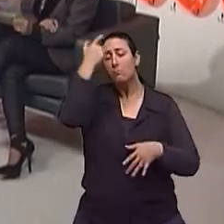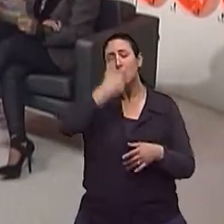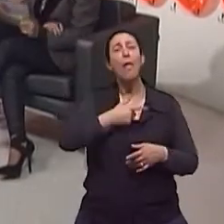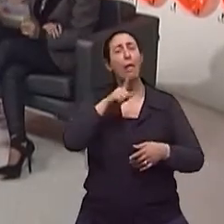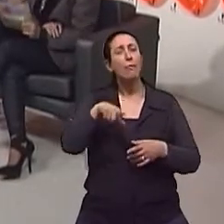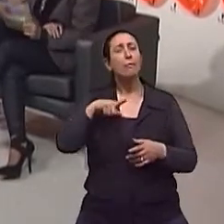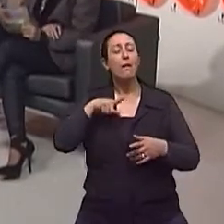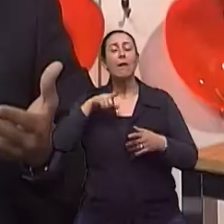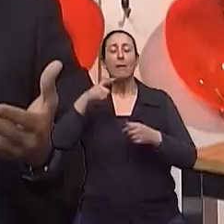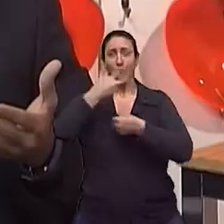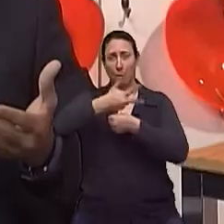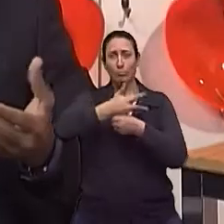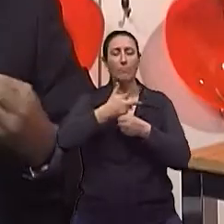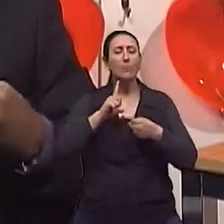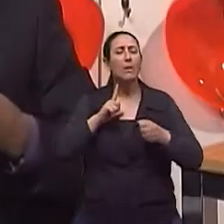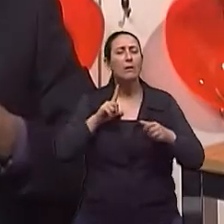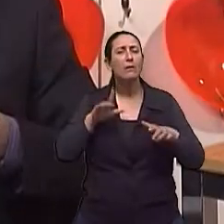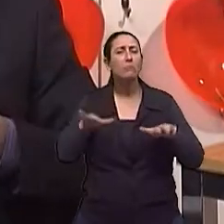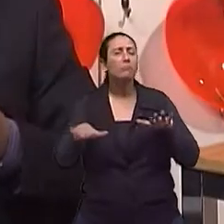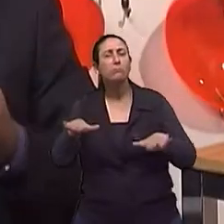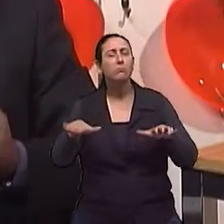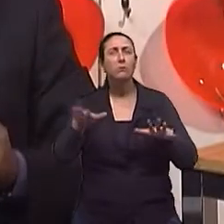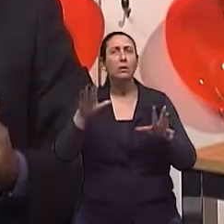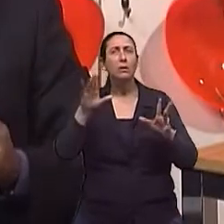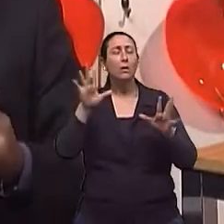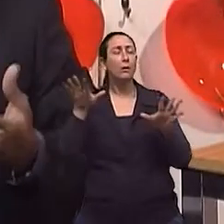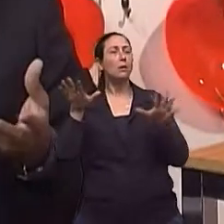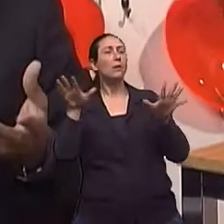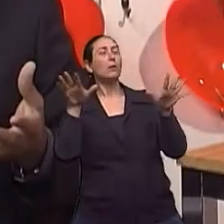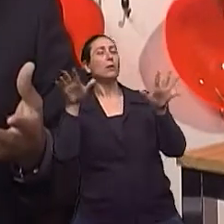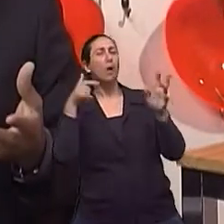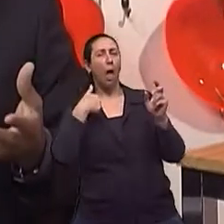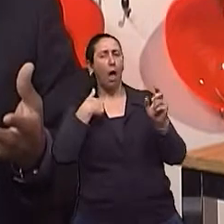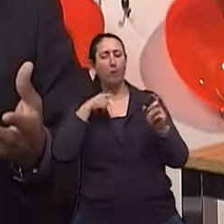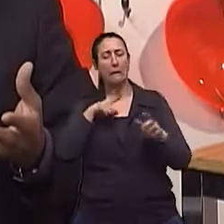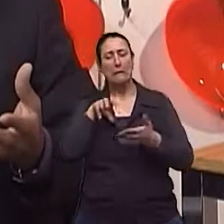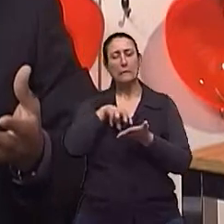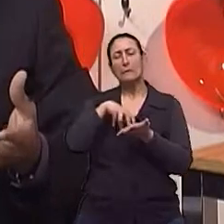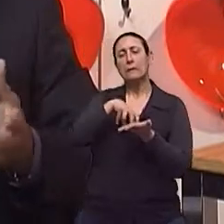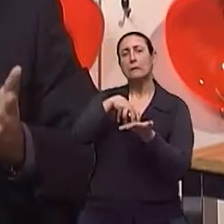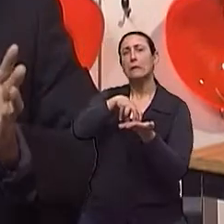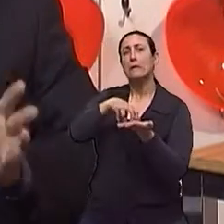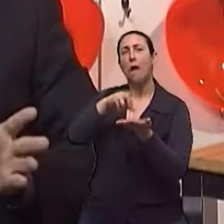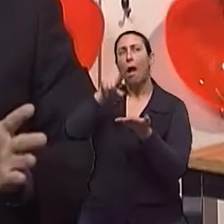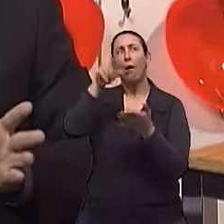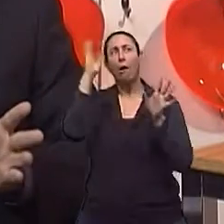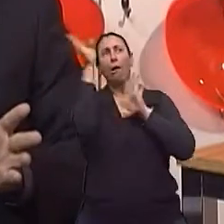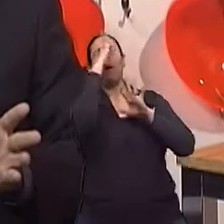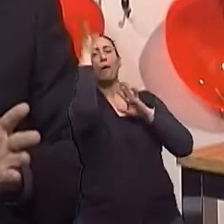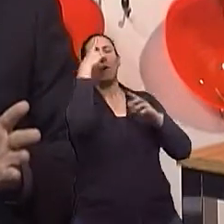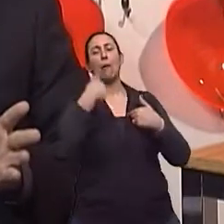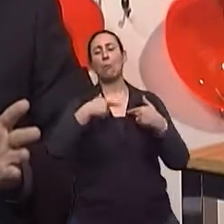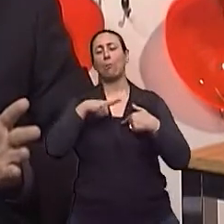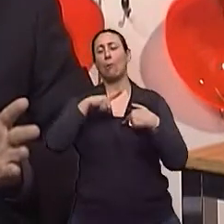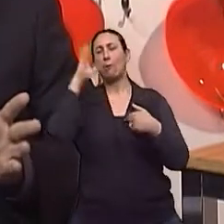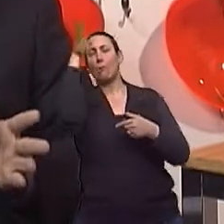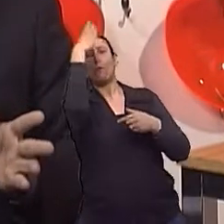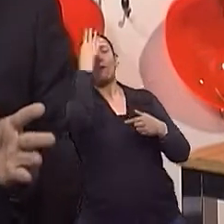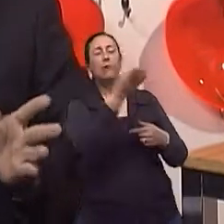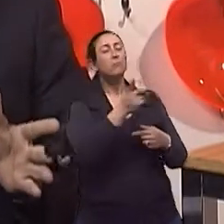desequilíbrio, risco aumentado de queda, e ele interpreta isso como sendo uma tontura porque ele não tem outra palavra. Mas não é,